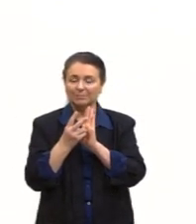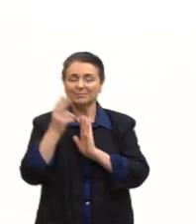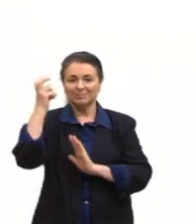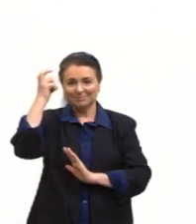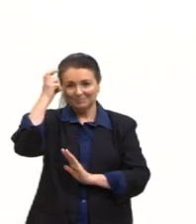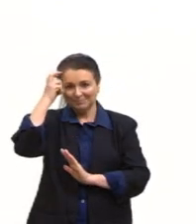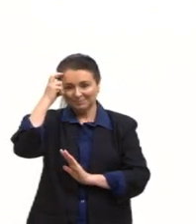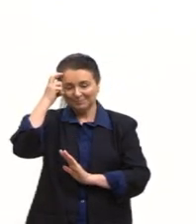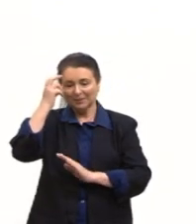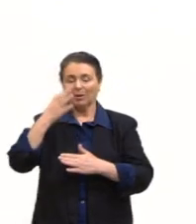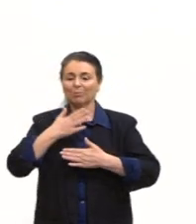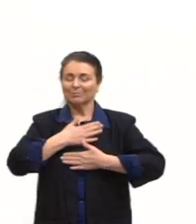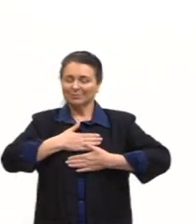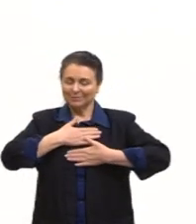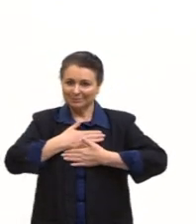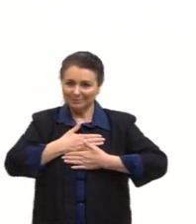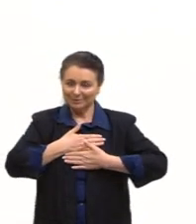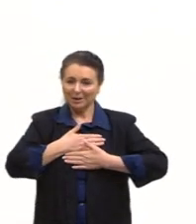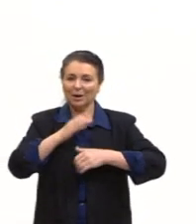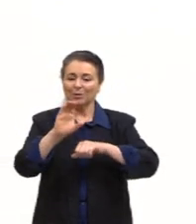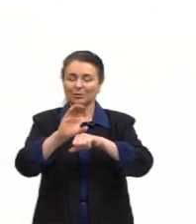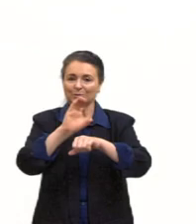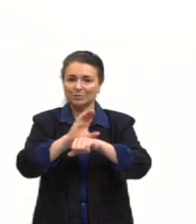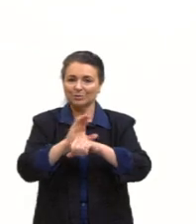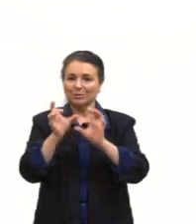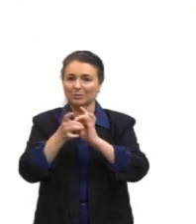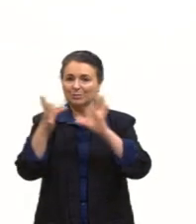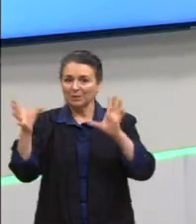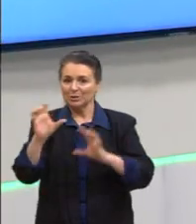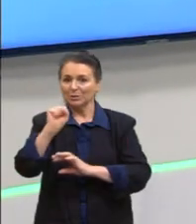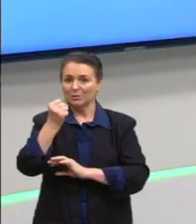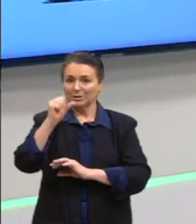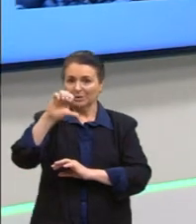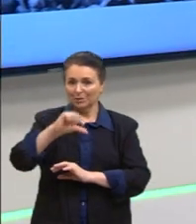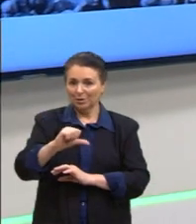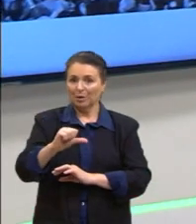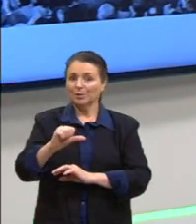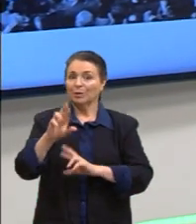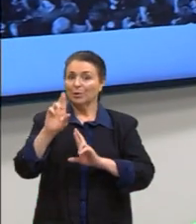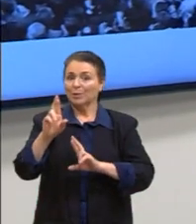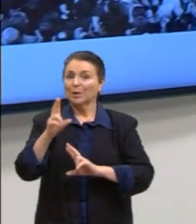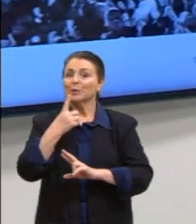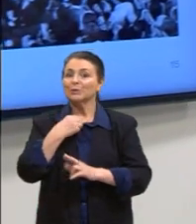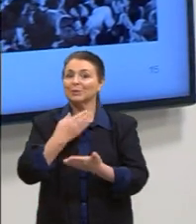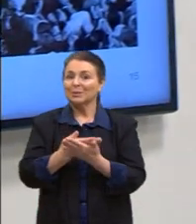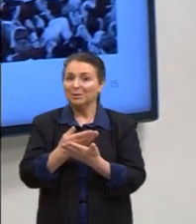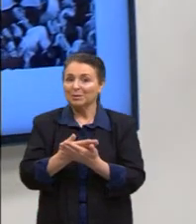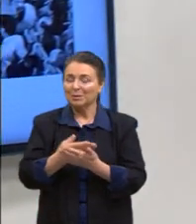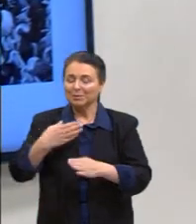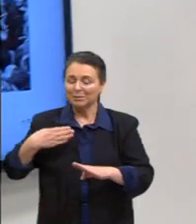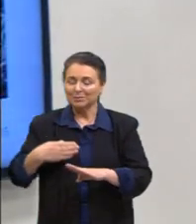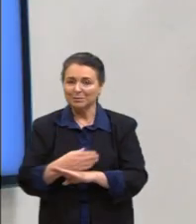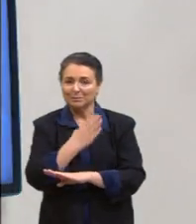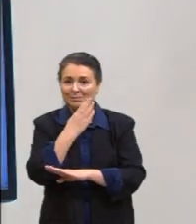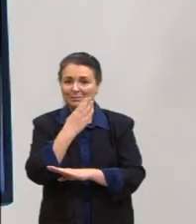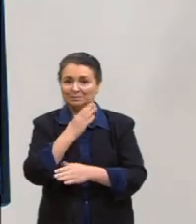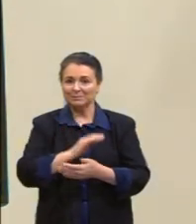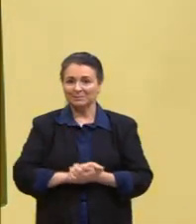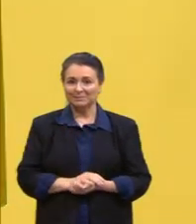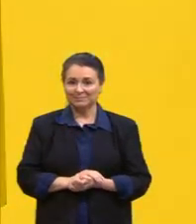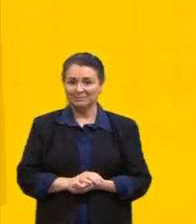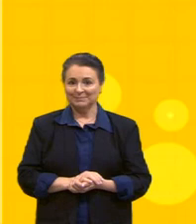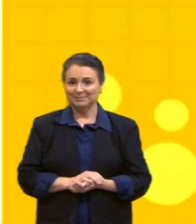Constituição democrática de 89. Espero que vocês tenham gostado da aula de hoje e partiu passar. de